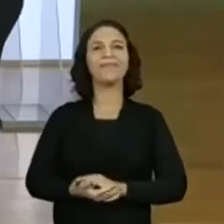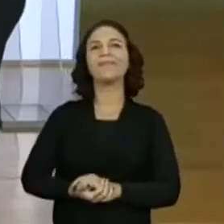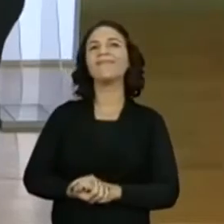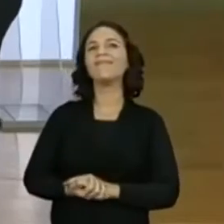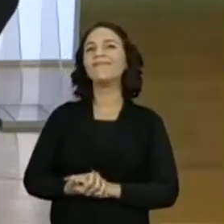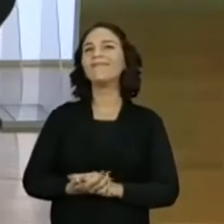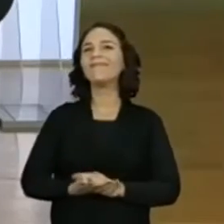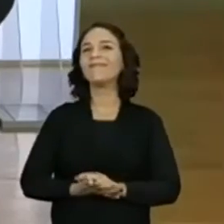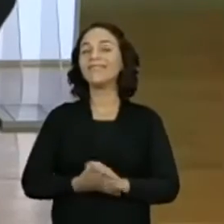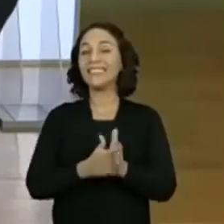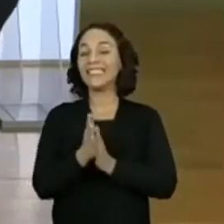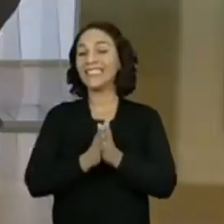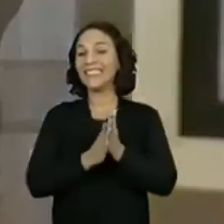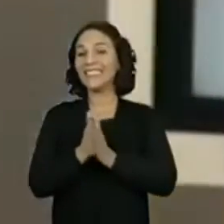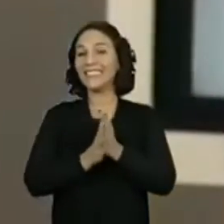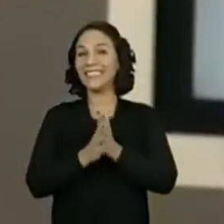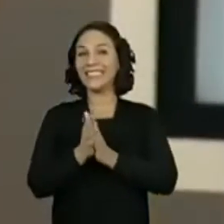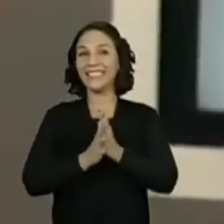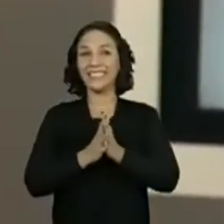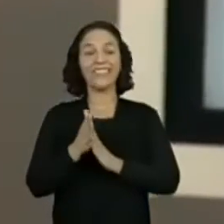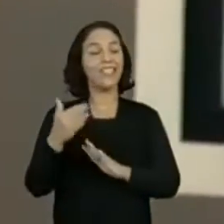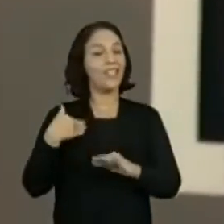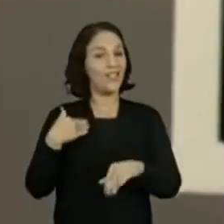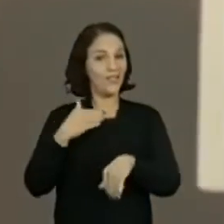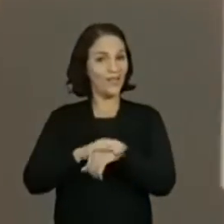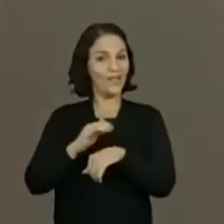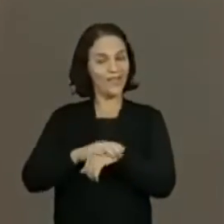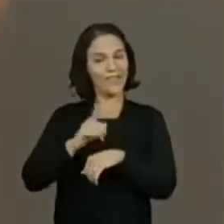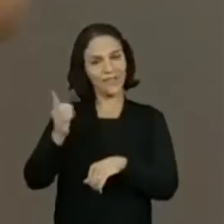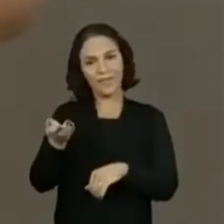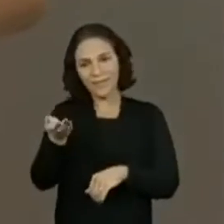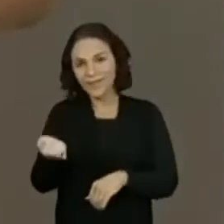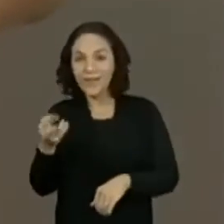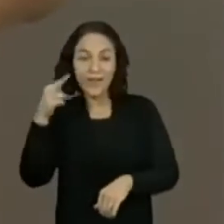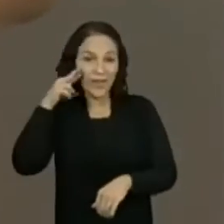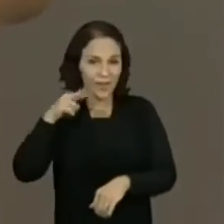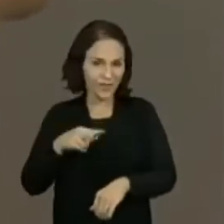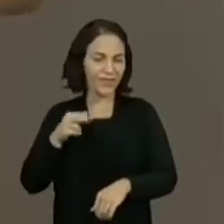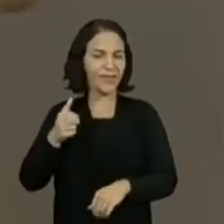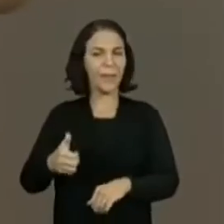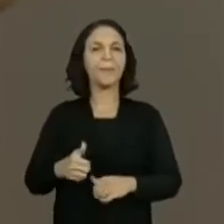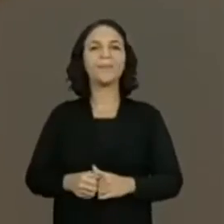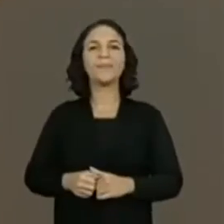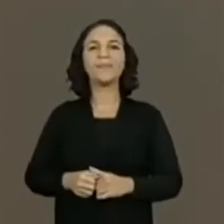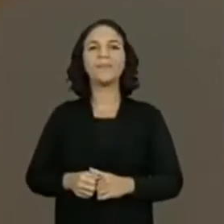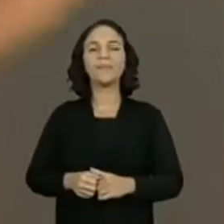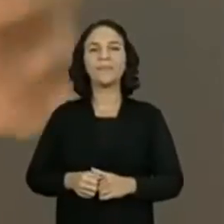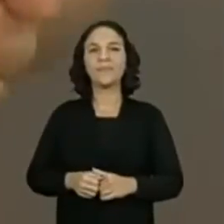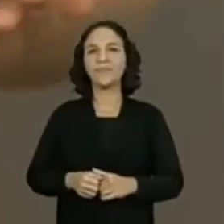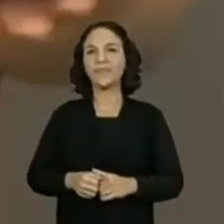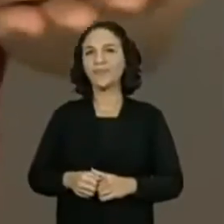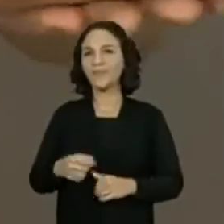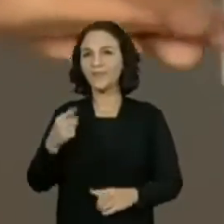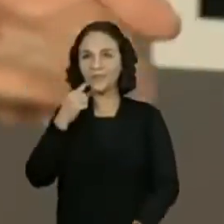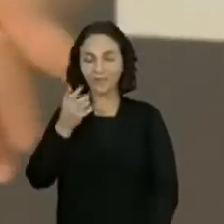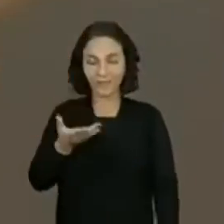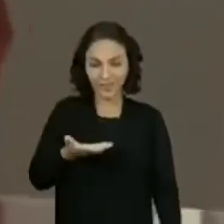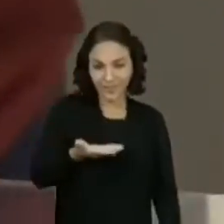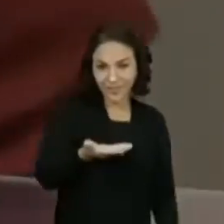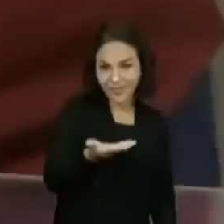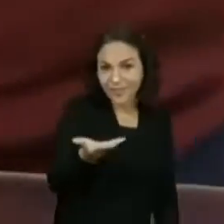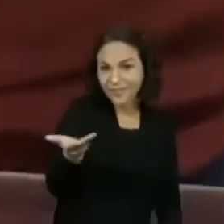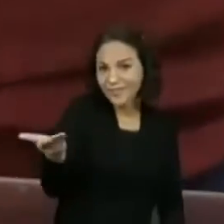Olha só. Vamos lá. Vou fazer para você, mas ali para a câmera, para que eles enxerguem também, tá bom? Esse está bem assadinho.